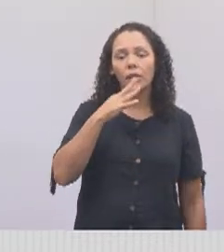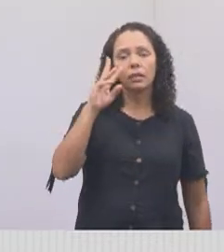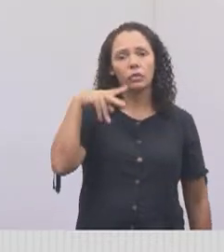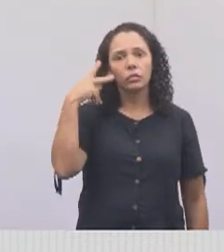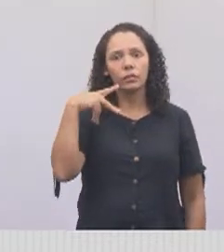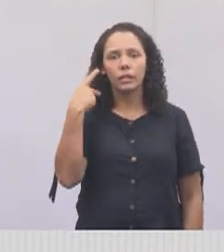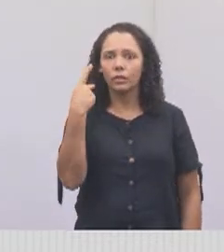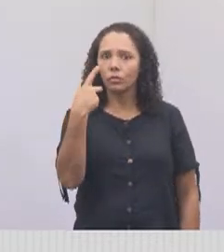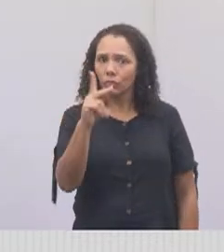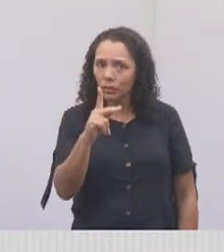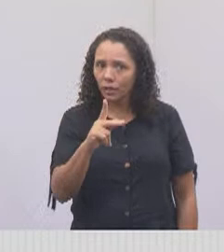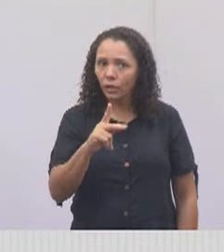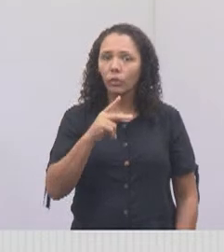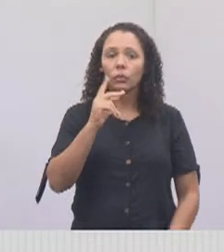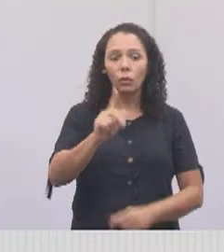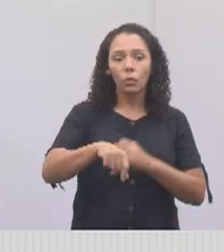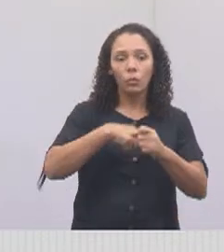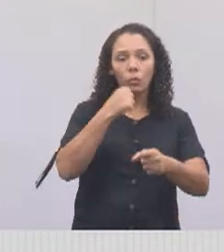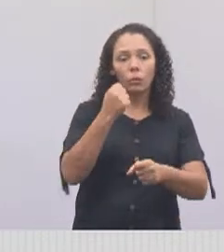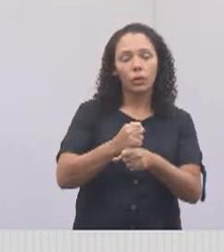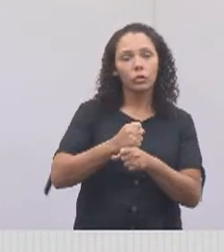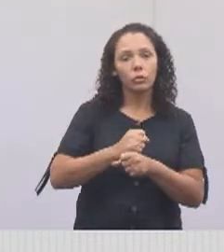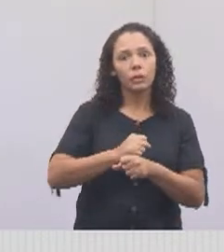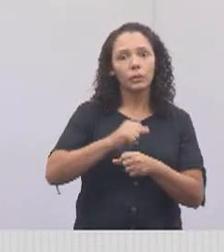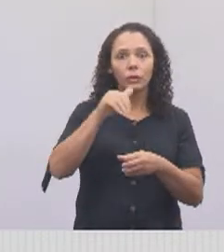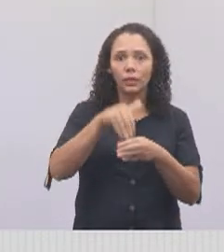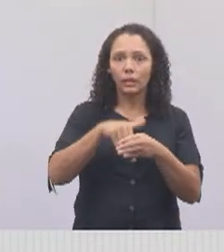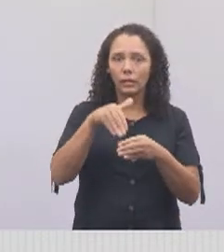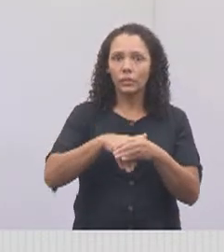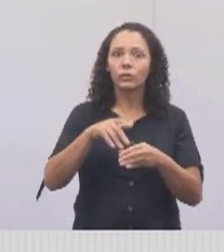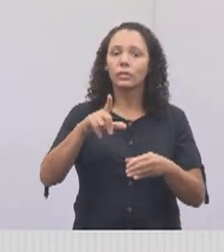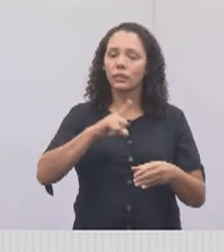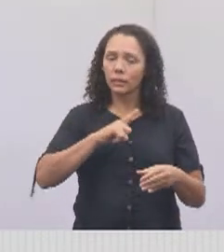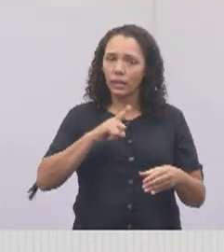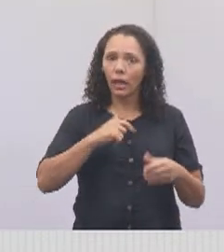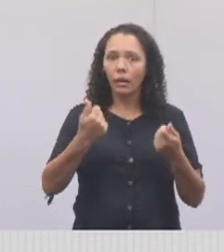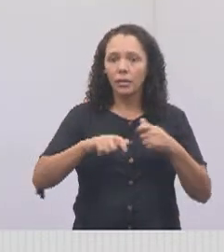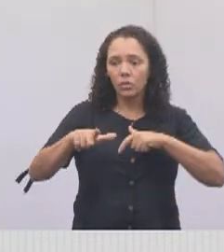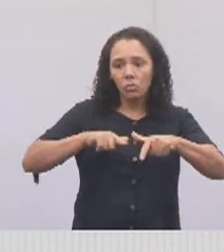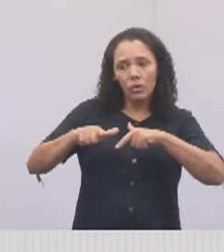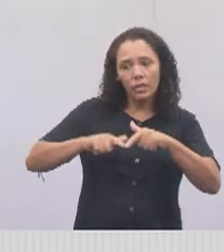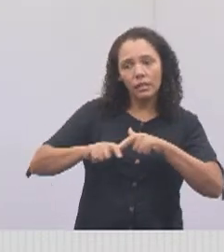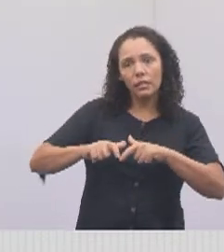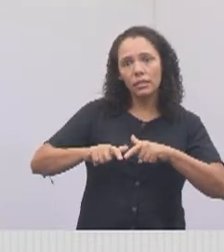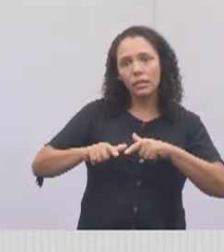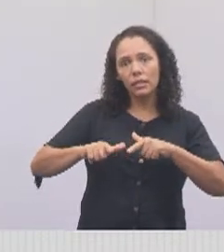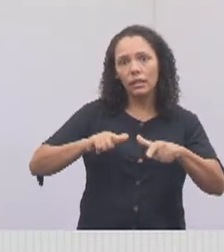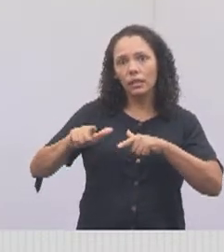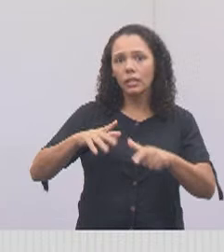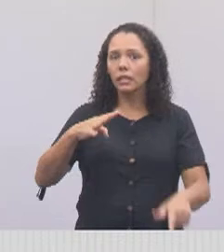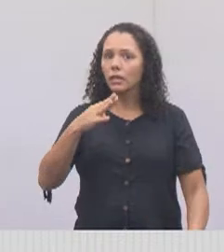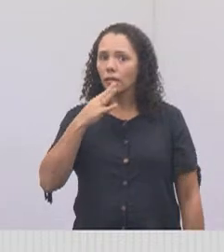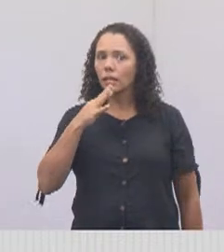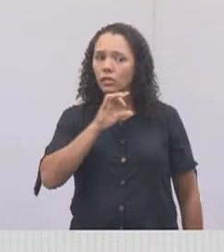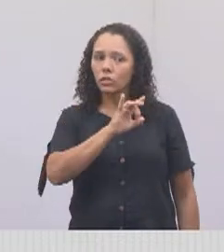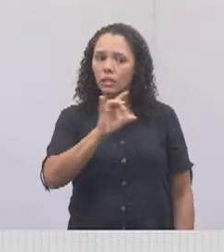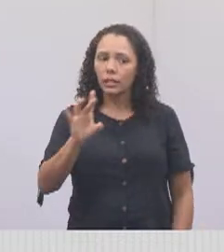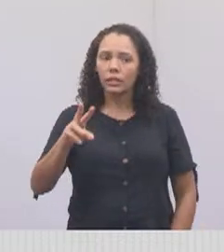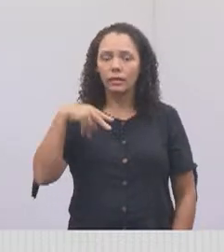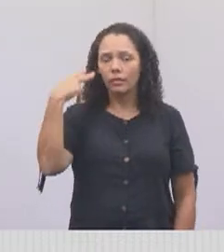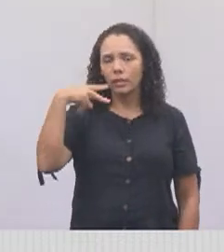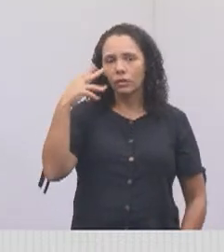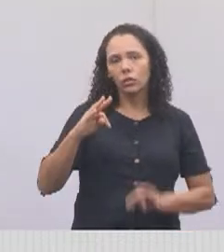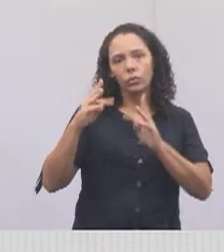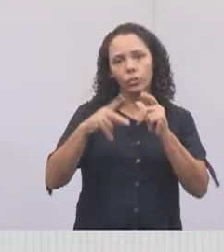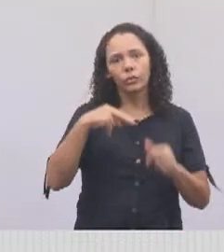as eleições estão aí no ano que vem, você tem que conhecer o trabalho de cada um. Não é só você apontar o dedo sem conhecer o trabalho de cada vereador. Todos os